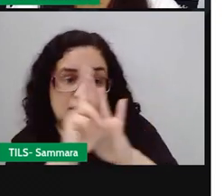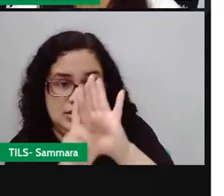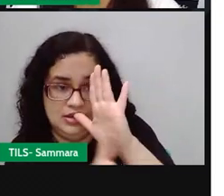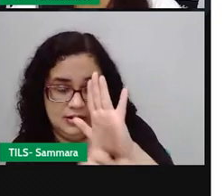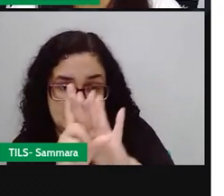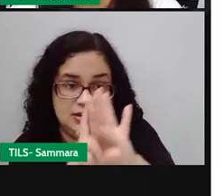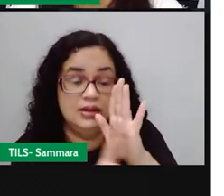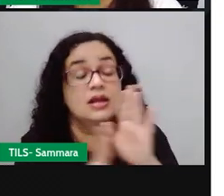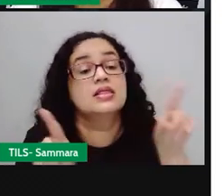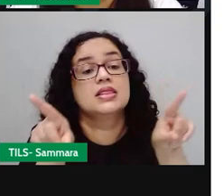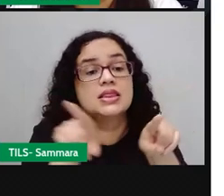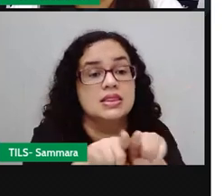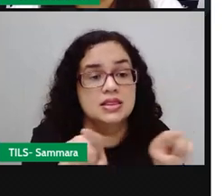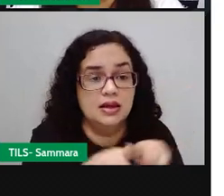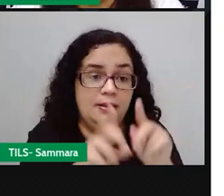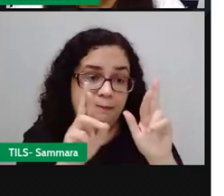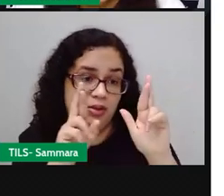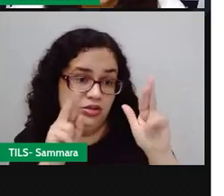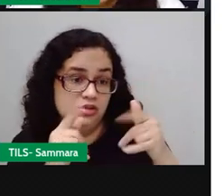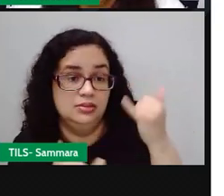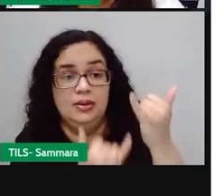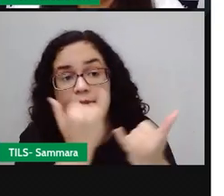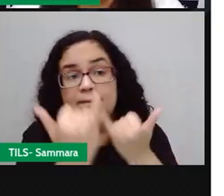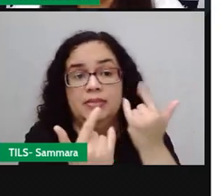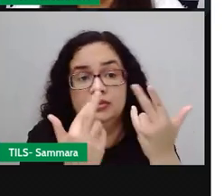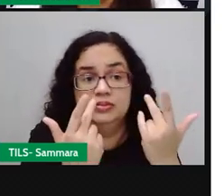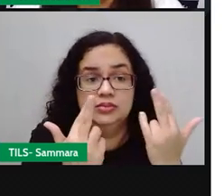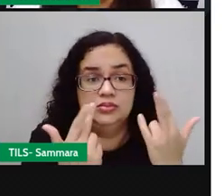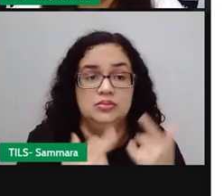diferente para a mesma brincadeira.